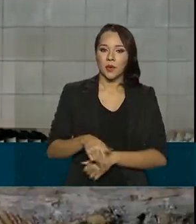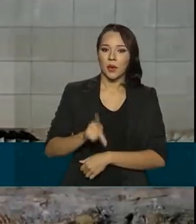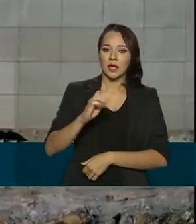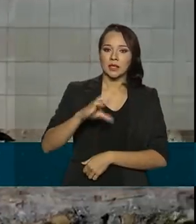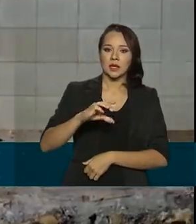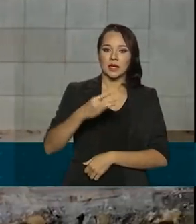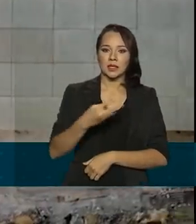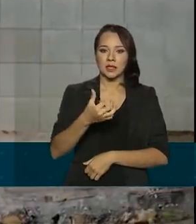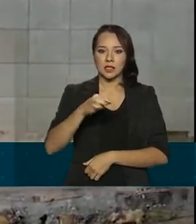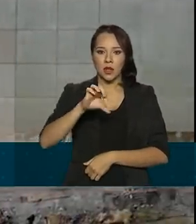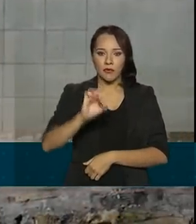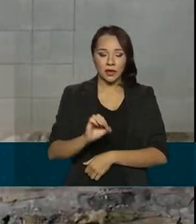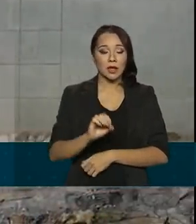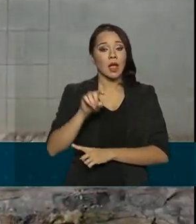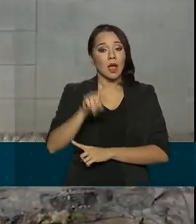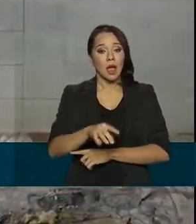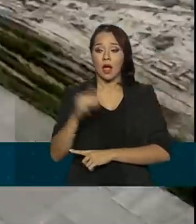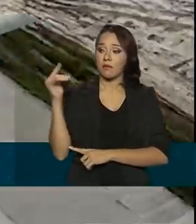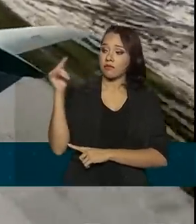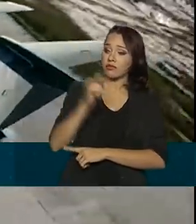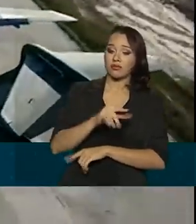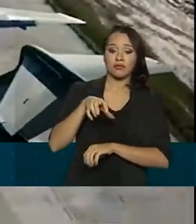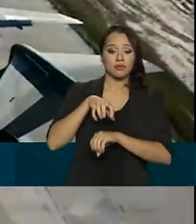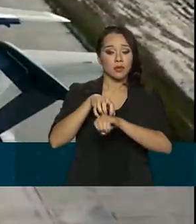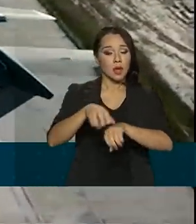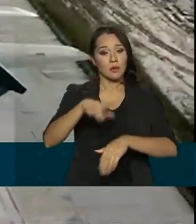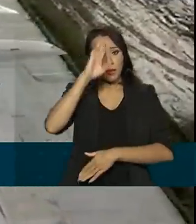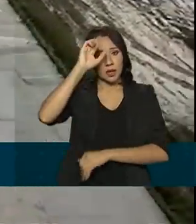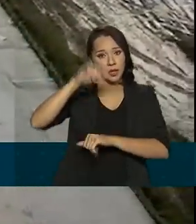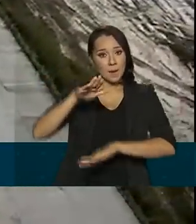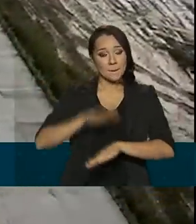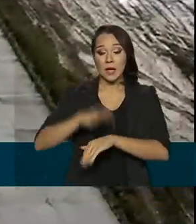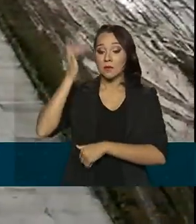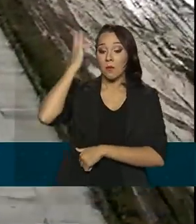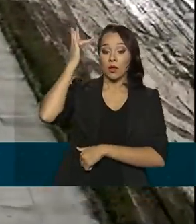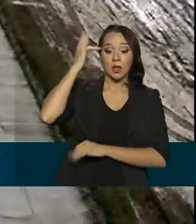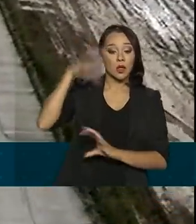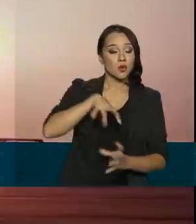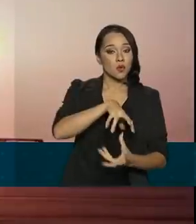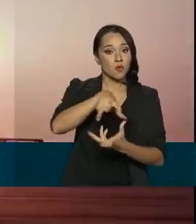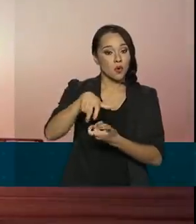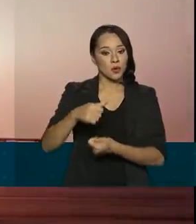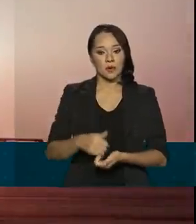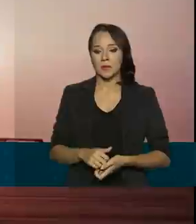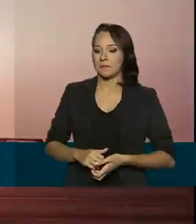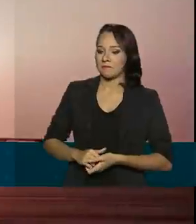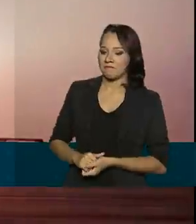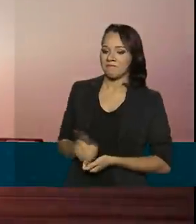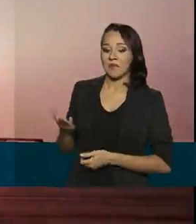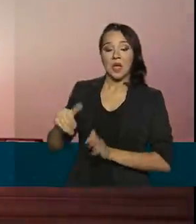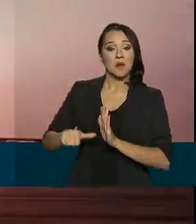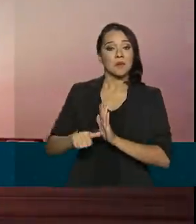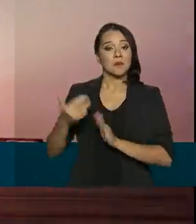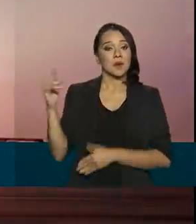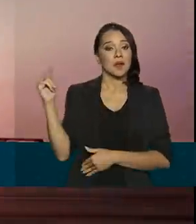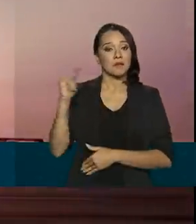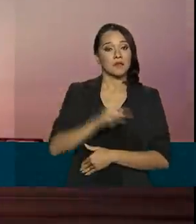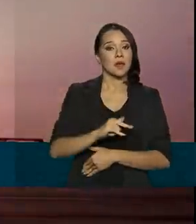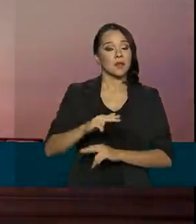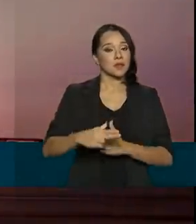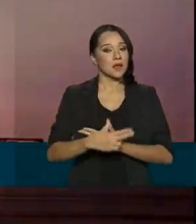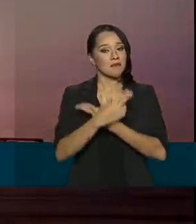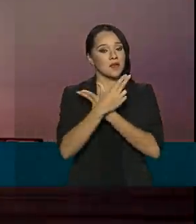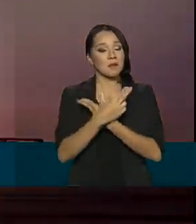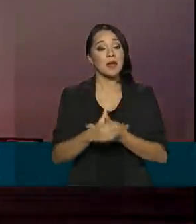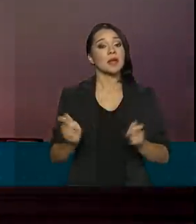-390 é a aeronave de transporte aéreo militar mais moderna do mundo nesse porte. É o primeiro avião da FAB